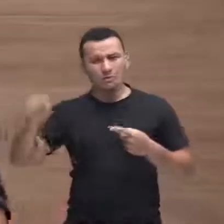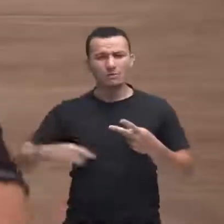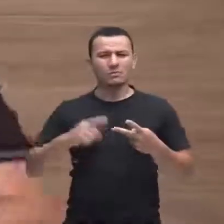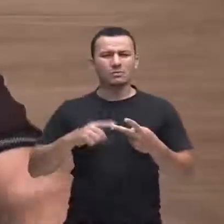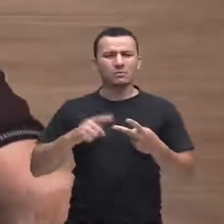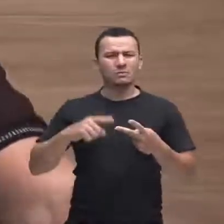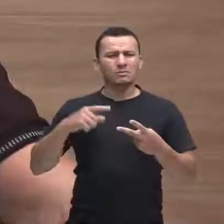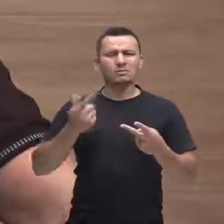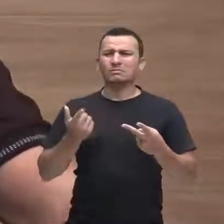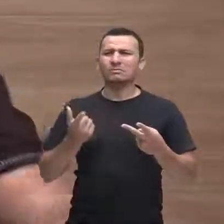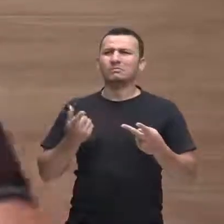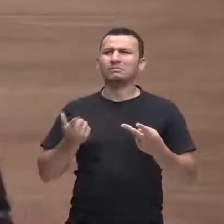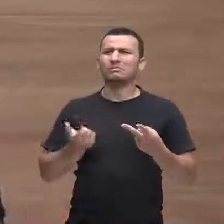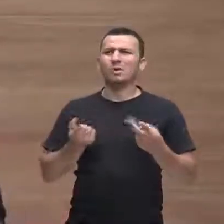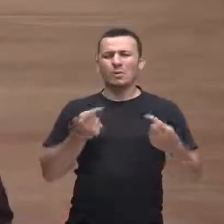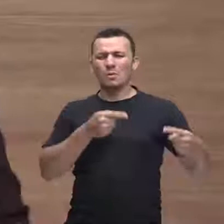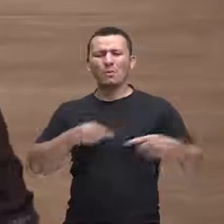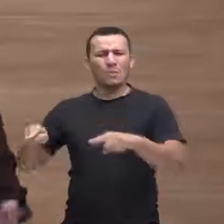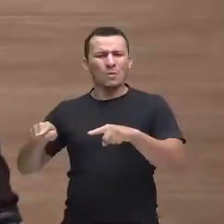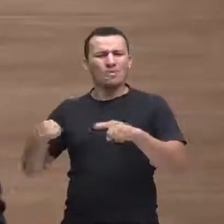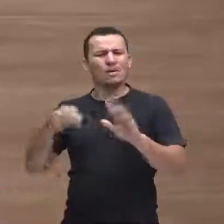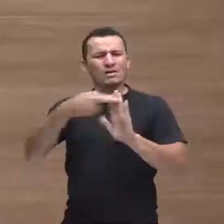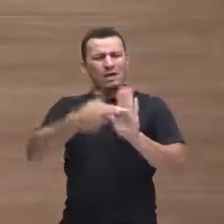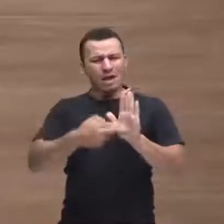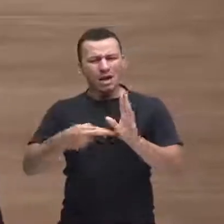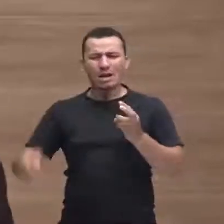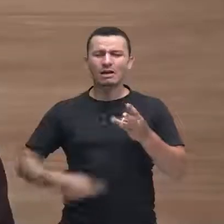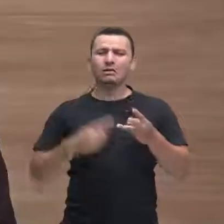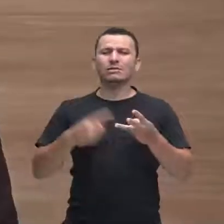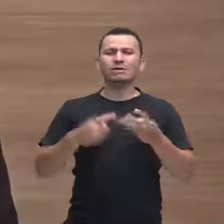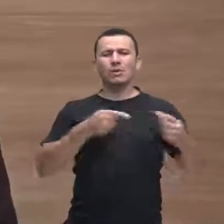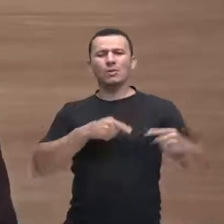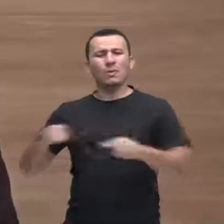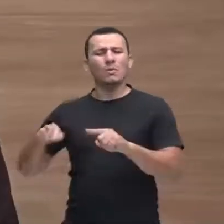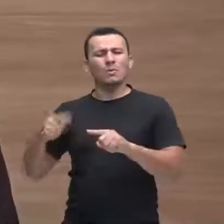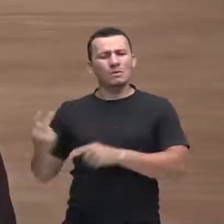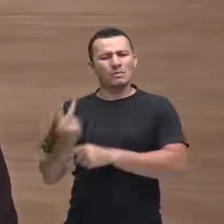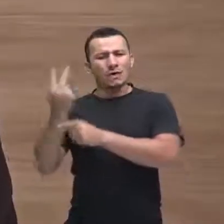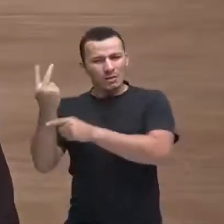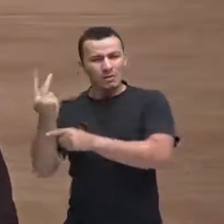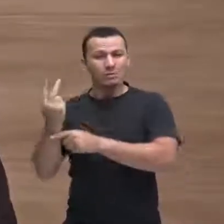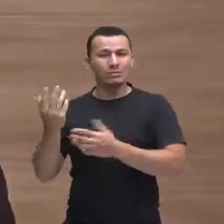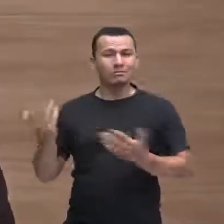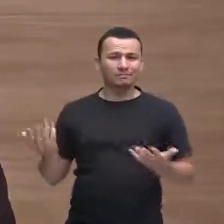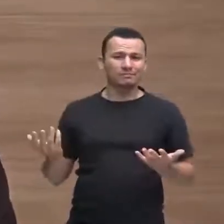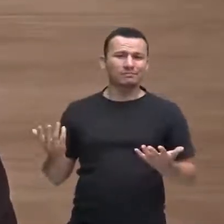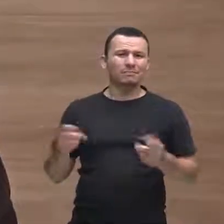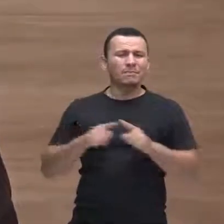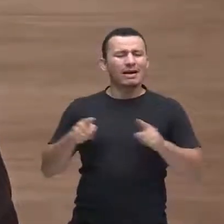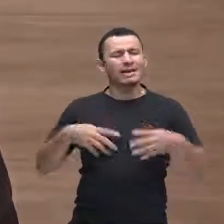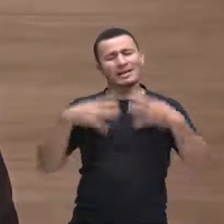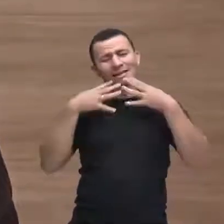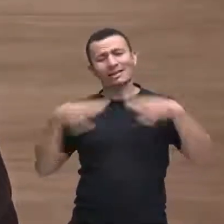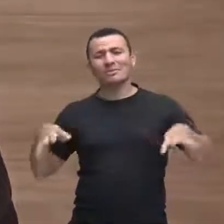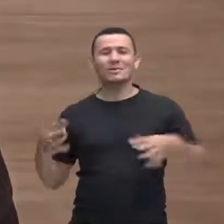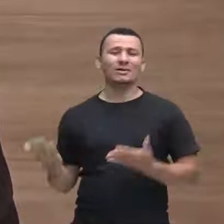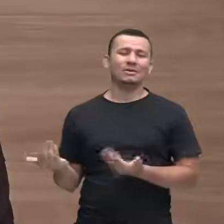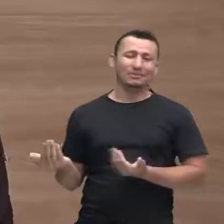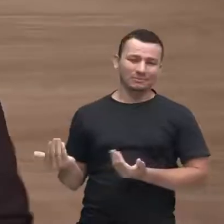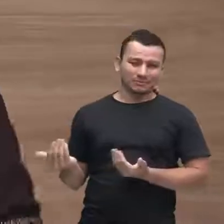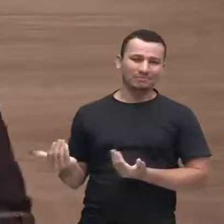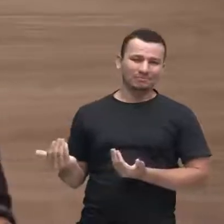ir contra o sistema, quer ir contra os valores que aí estão. Isso faz parte da adolescência, não é?